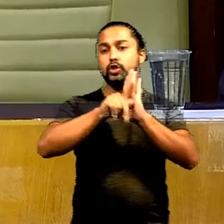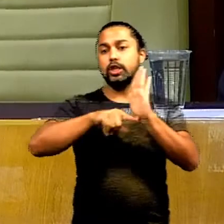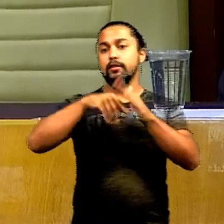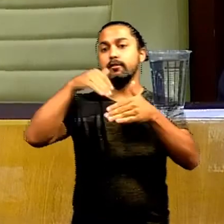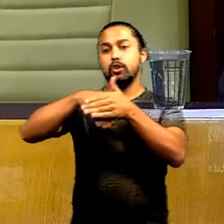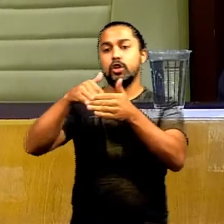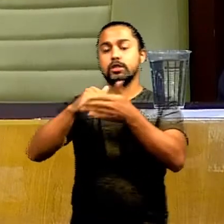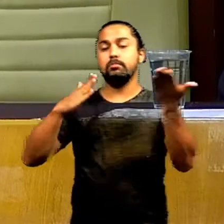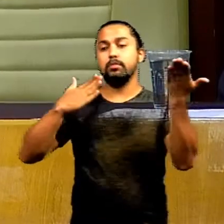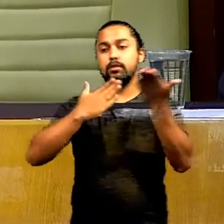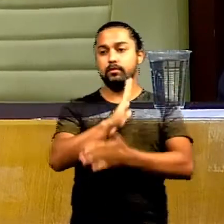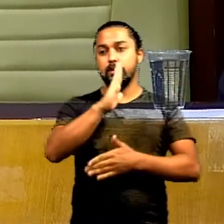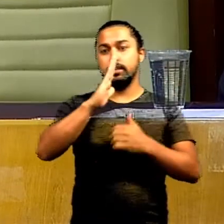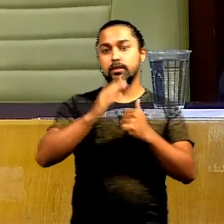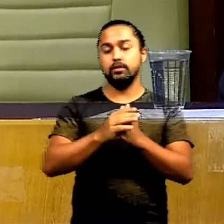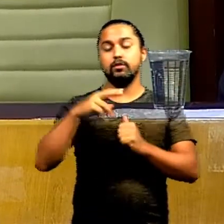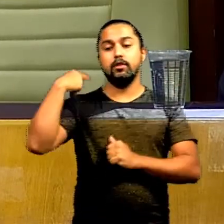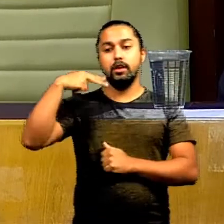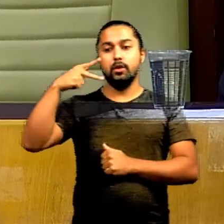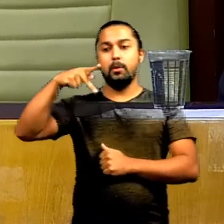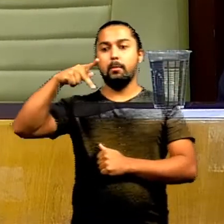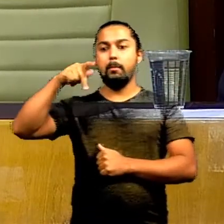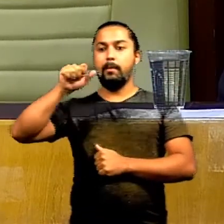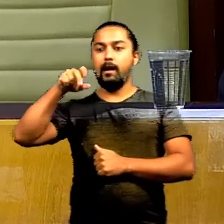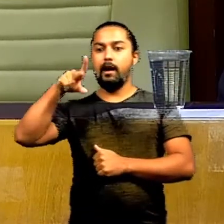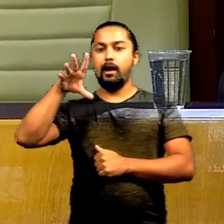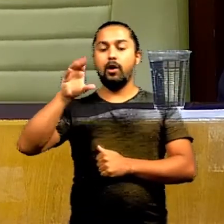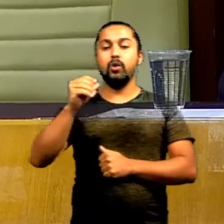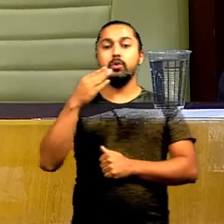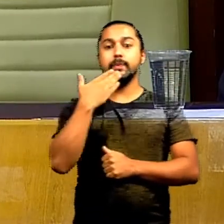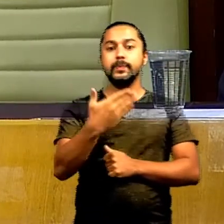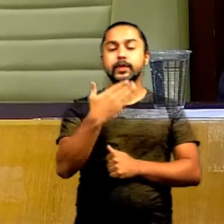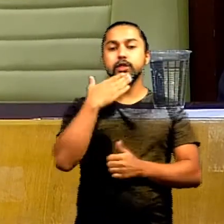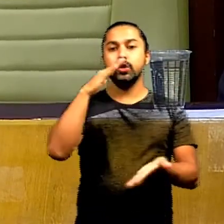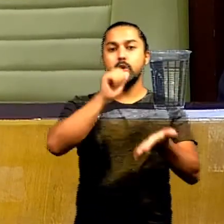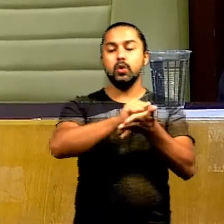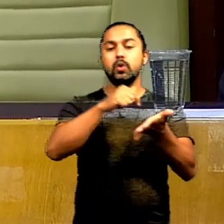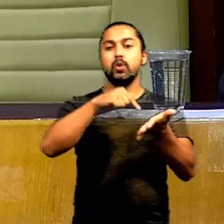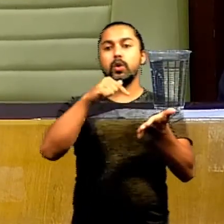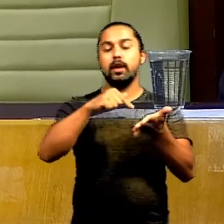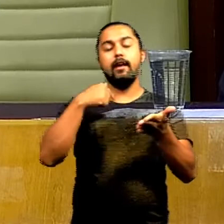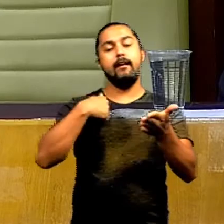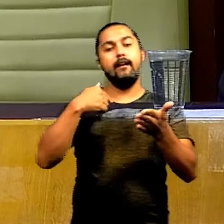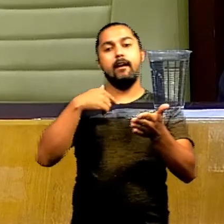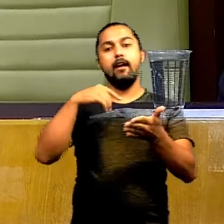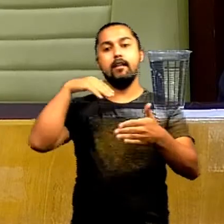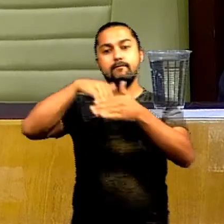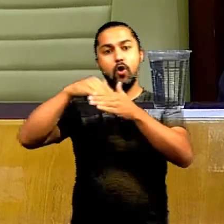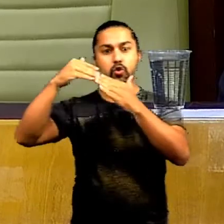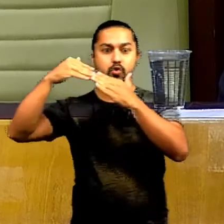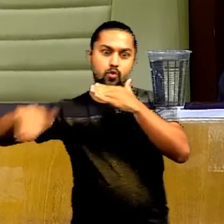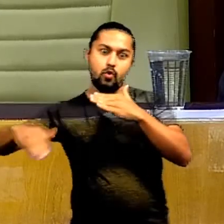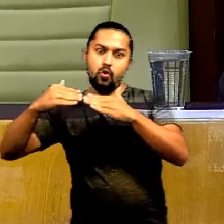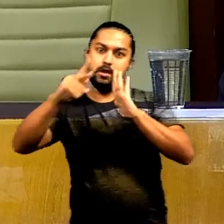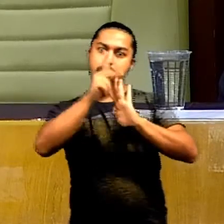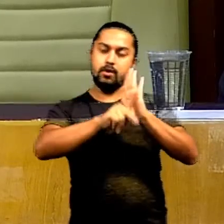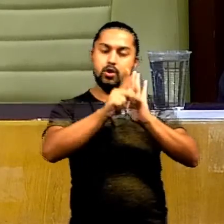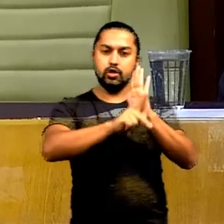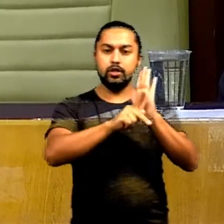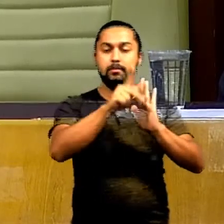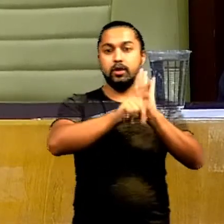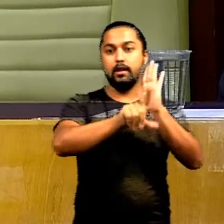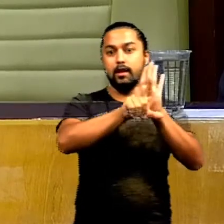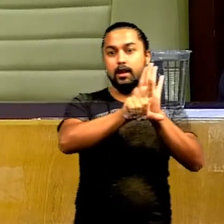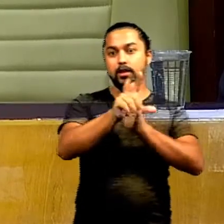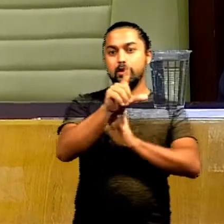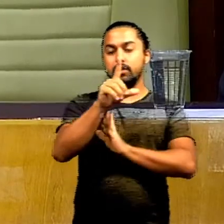colocado em votação e aprovado. O vereador Paulo Magalhães solicitou o registro na ata do seu voto contrário ao projeto. O projeto de lei nº